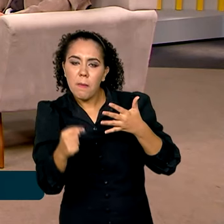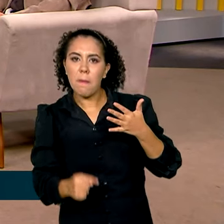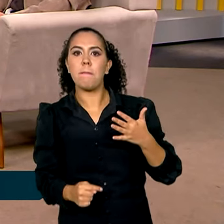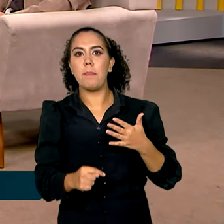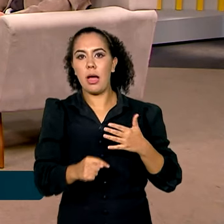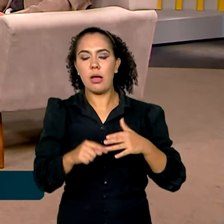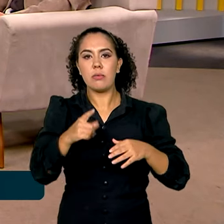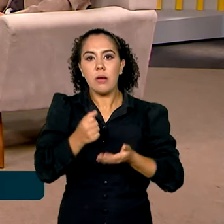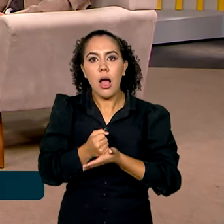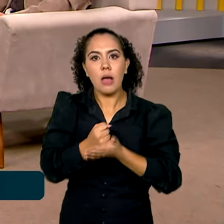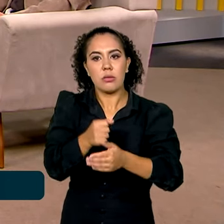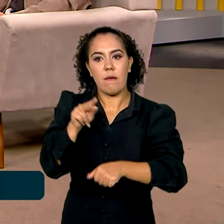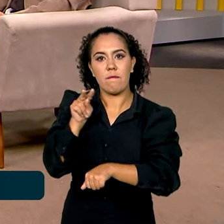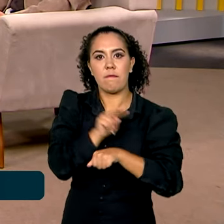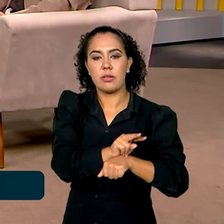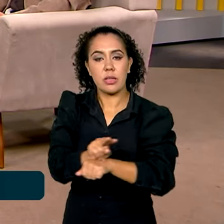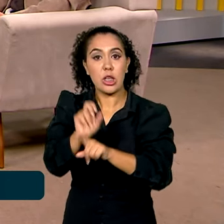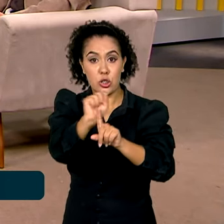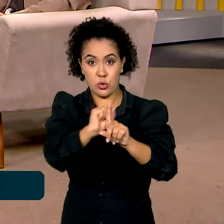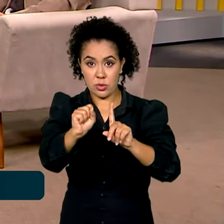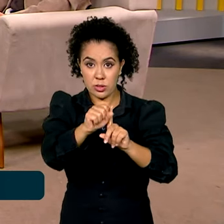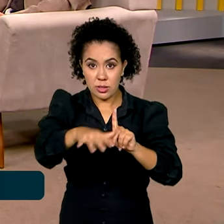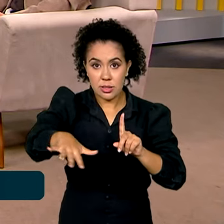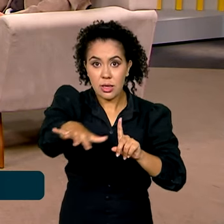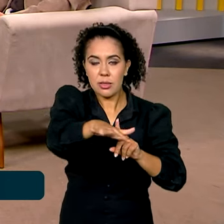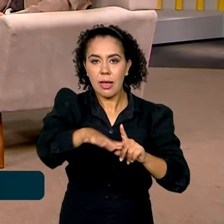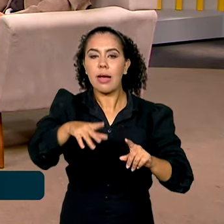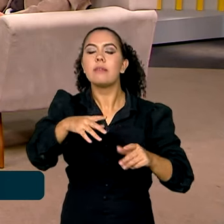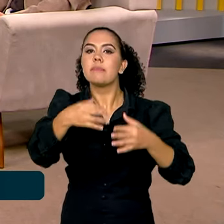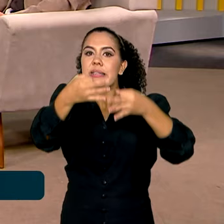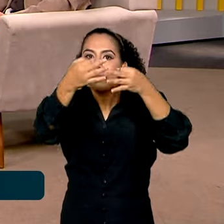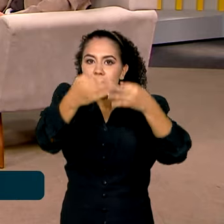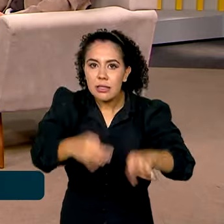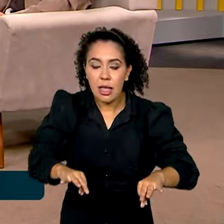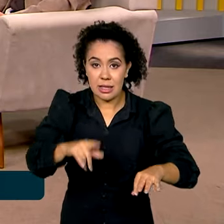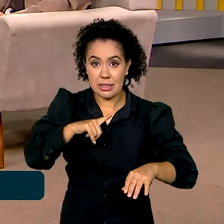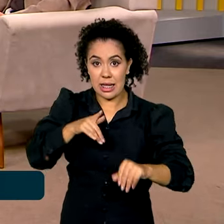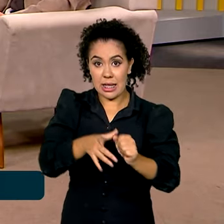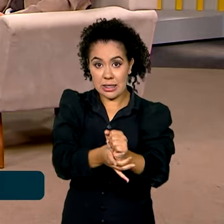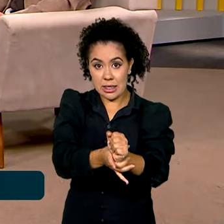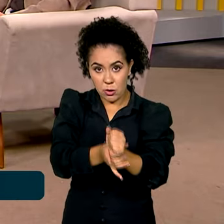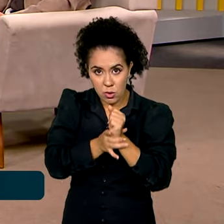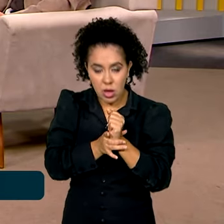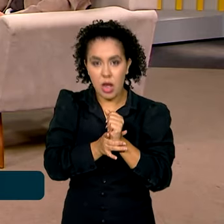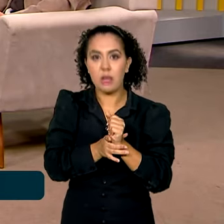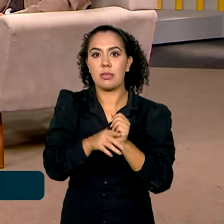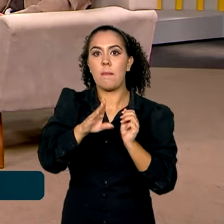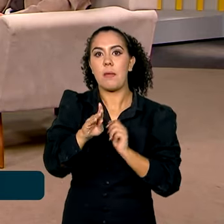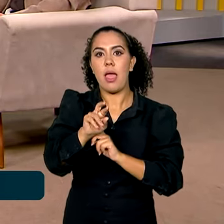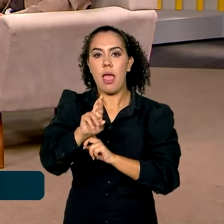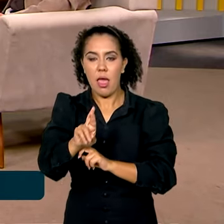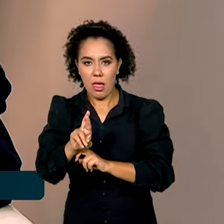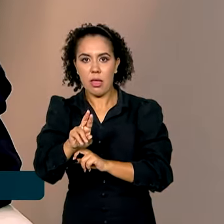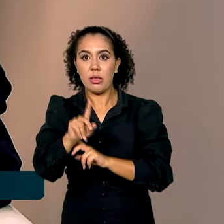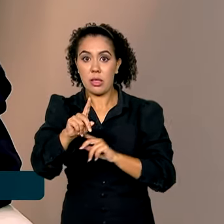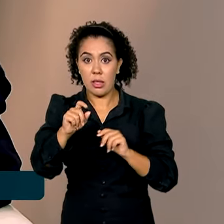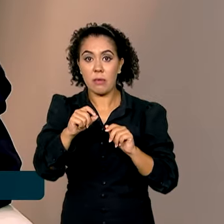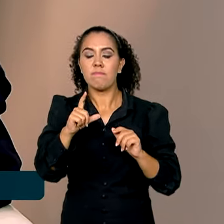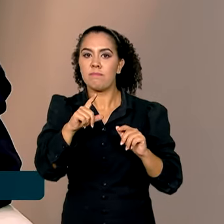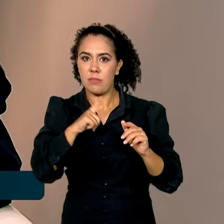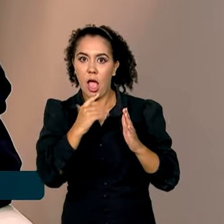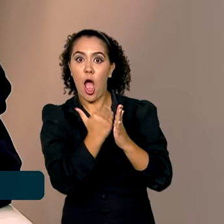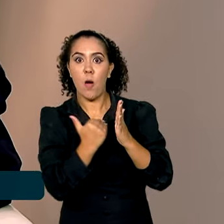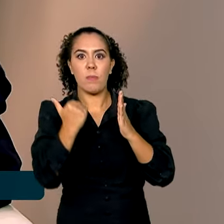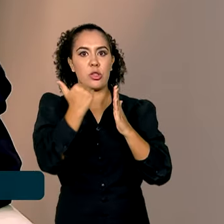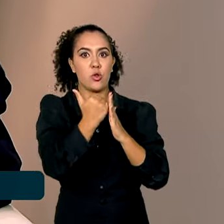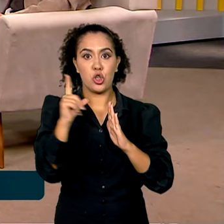A sociedade pode ter certeza que a segurança na rodovia, para ela, aumentou, não diminuiu. É uma coisa que envolve,